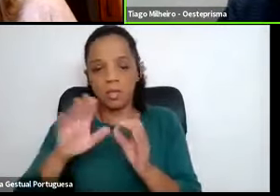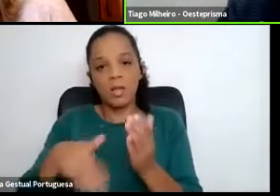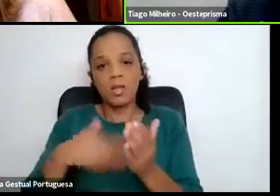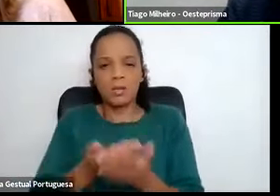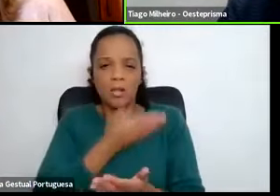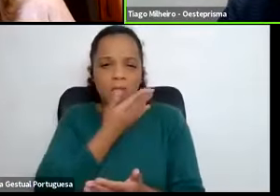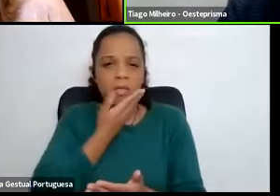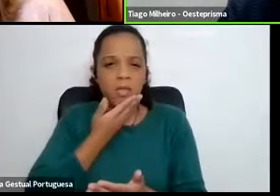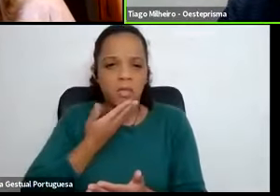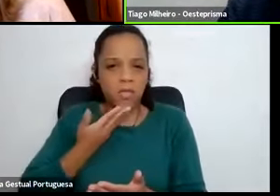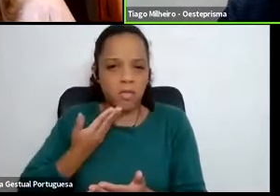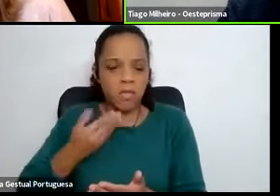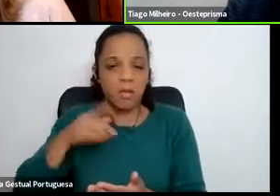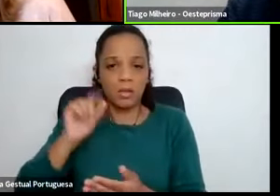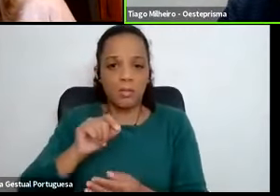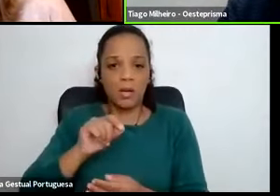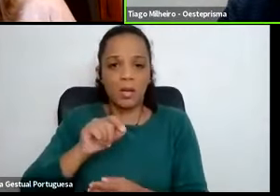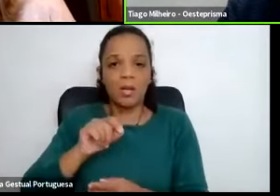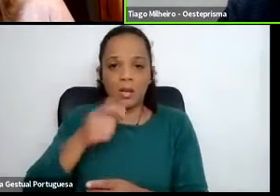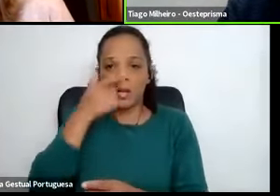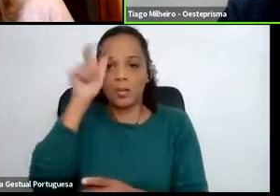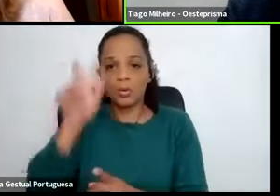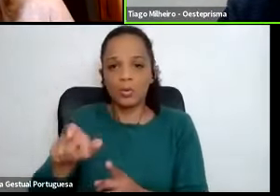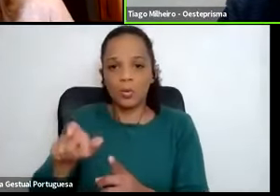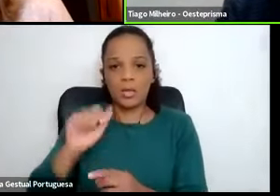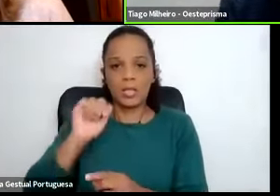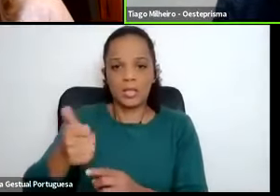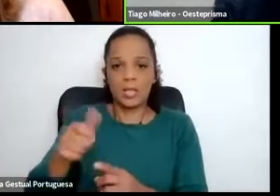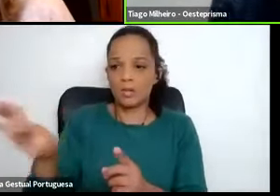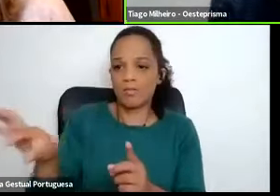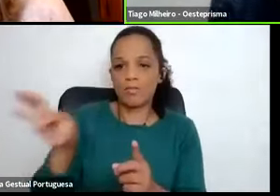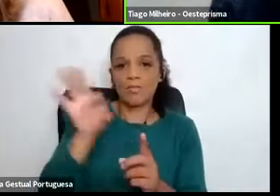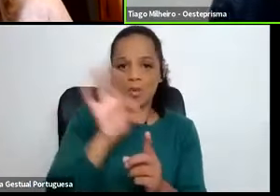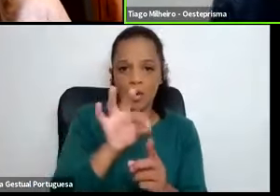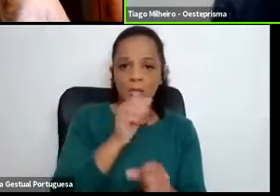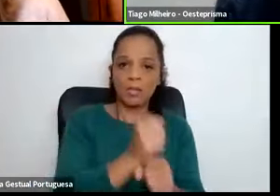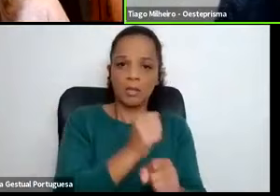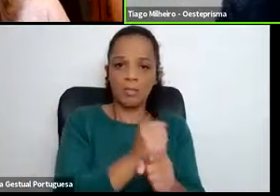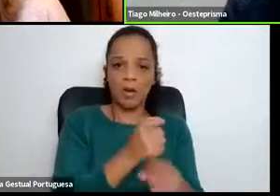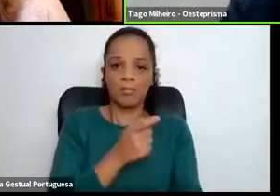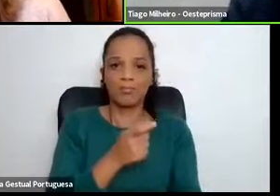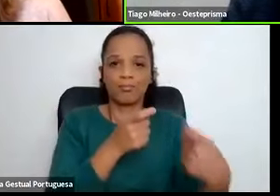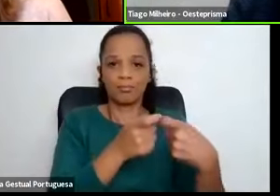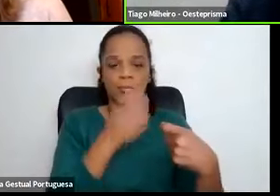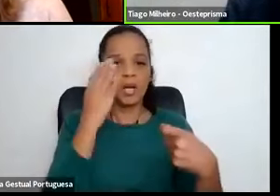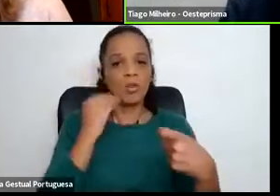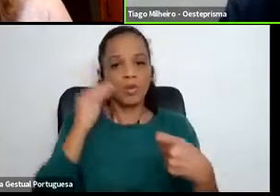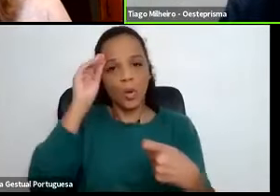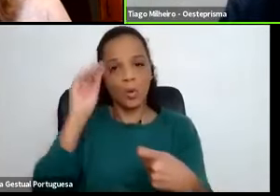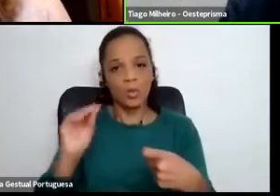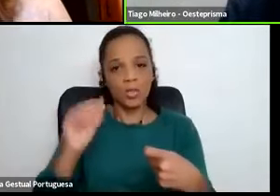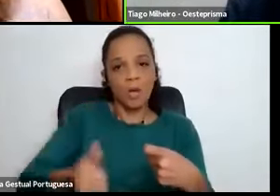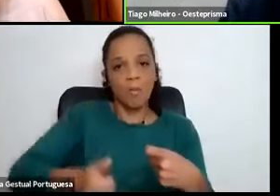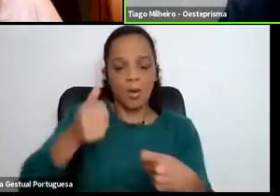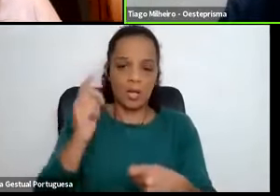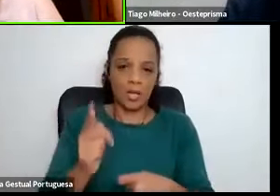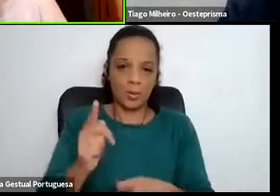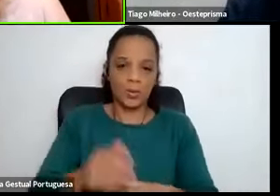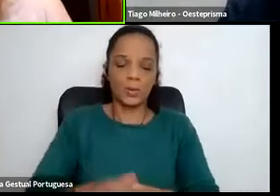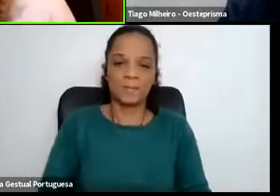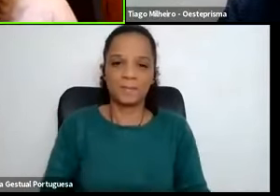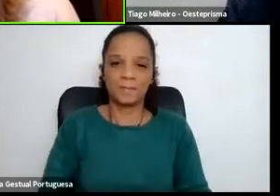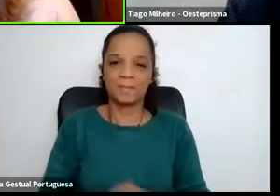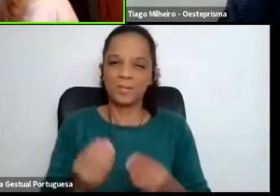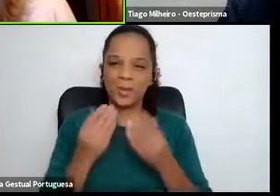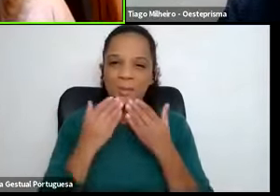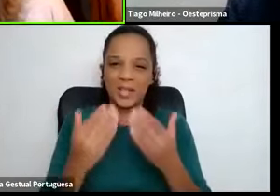e a encontrar a pessoa certa para o lugar certo. E eu acho que era o melhor conselho que eu poderia dar. Muito